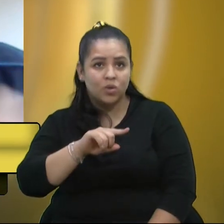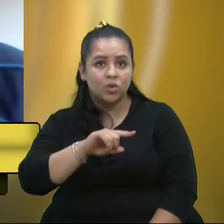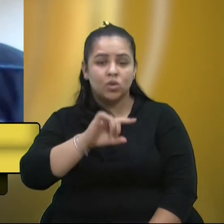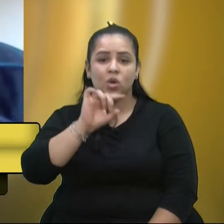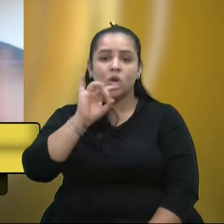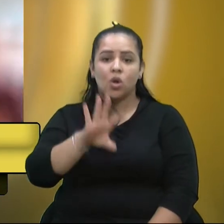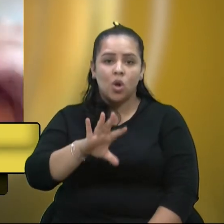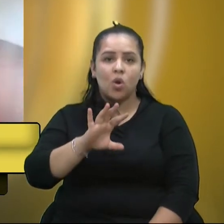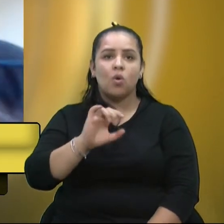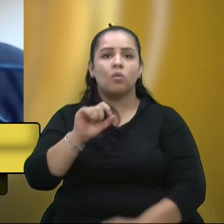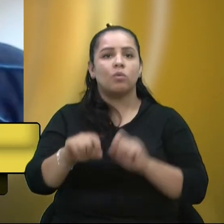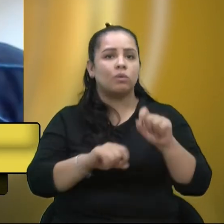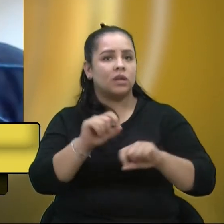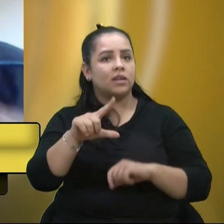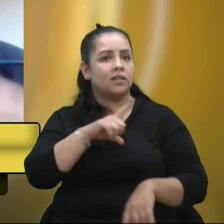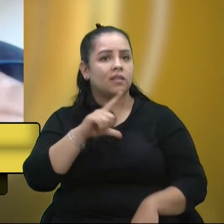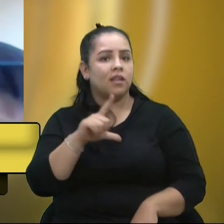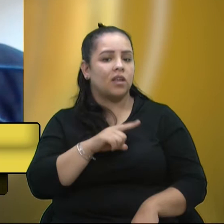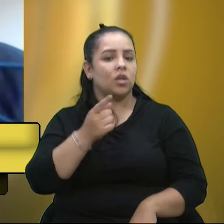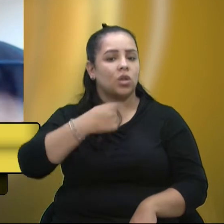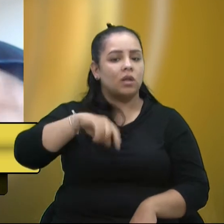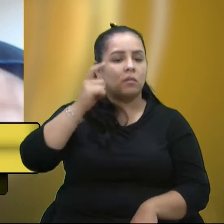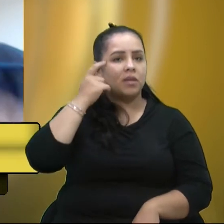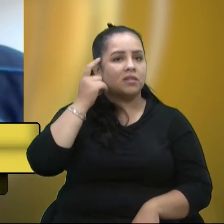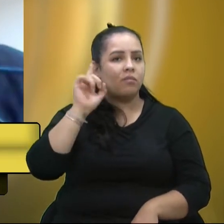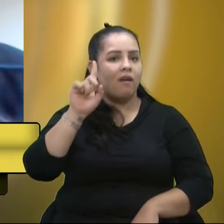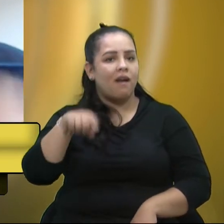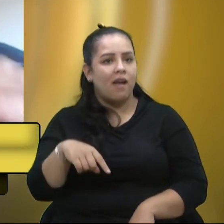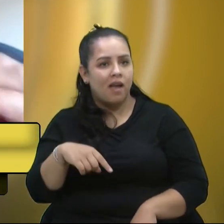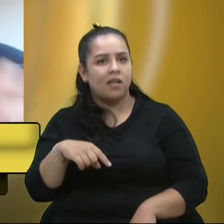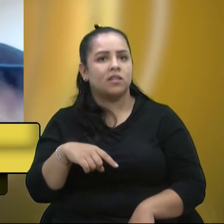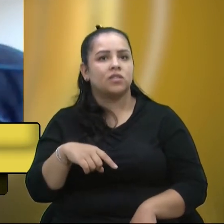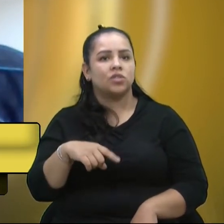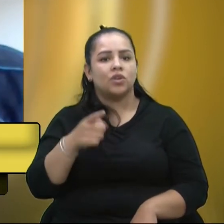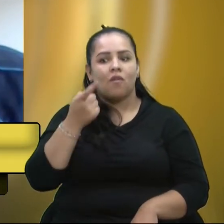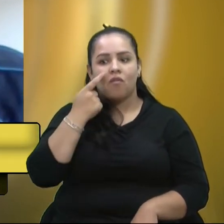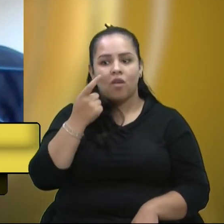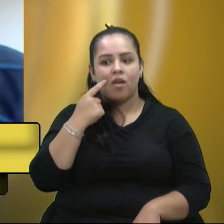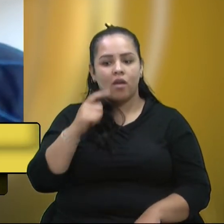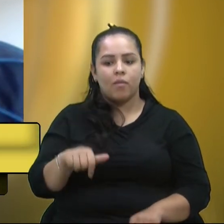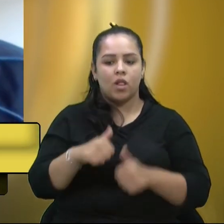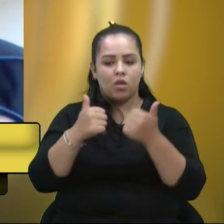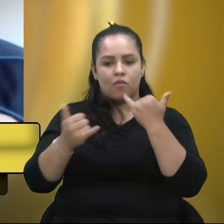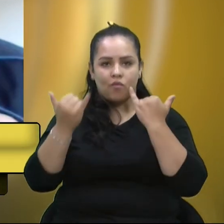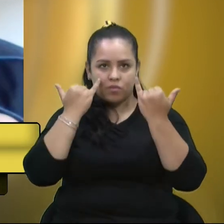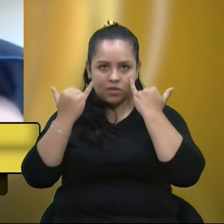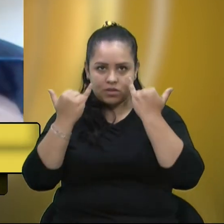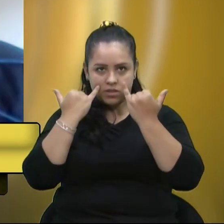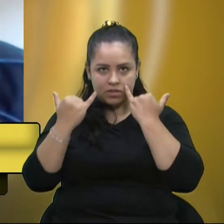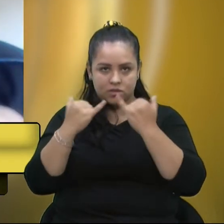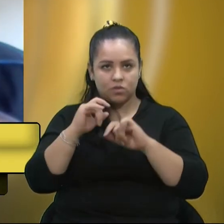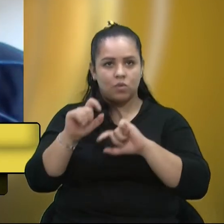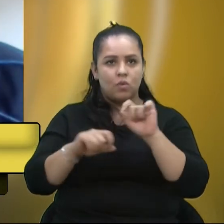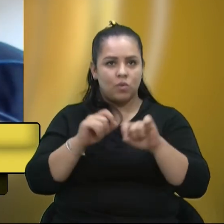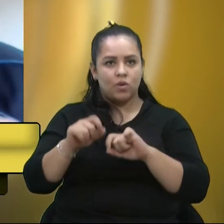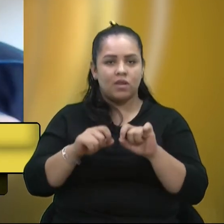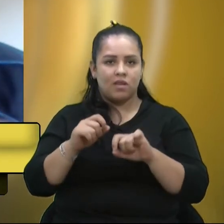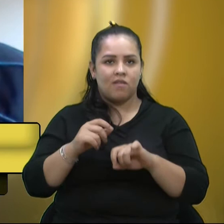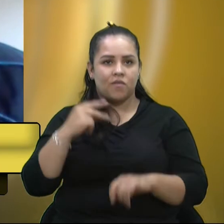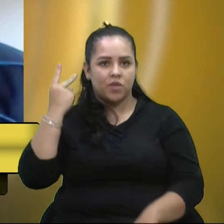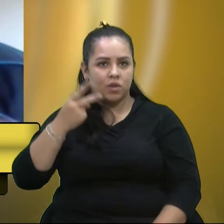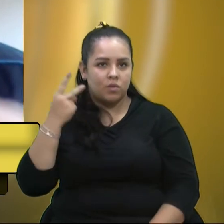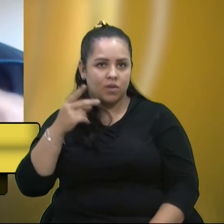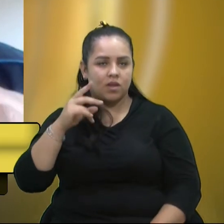ponderação foi no sentido de buscar as informações as quais a vereadora